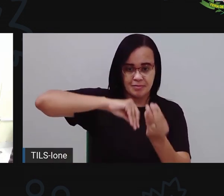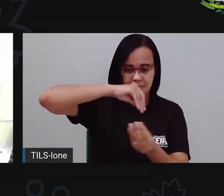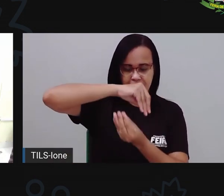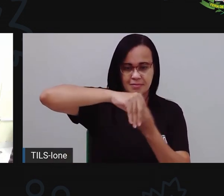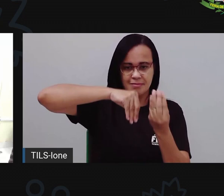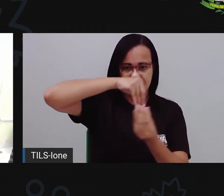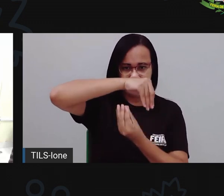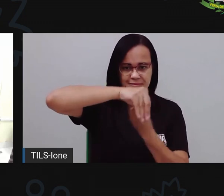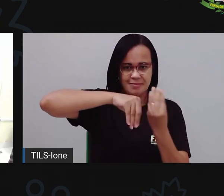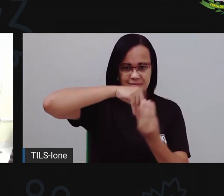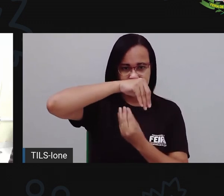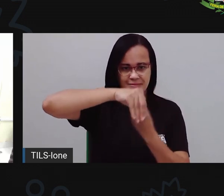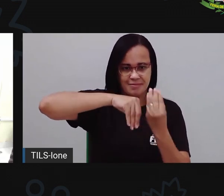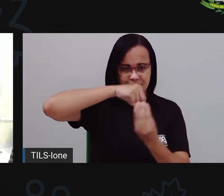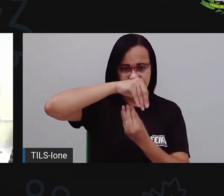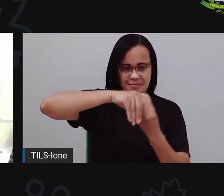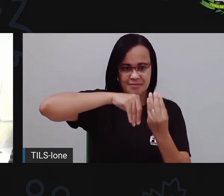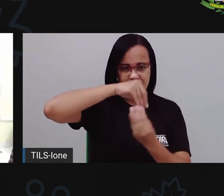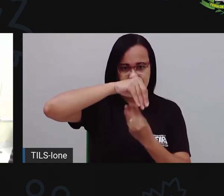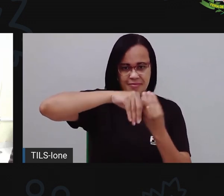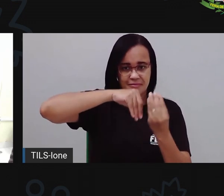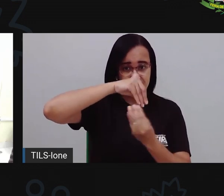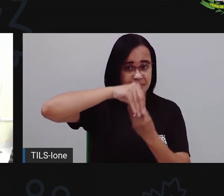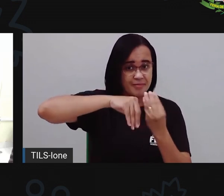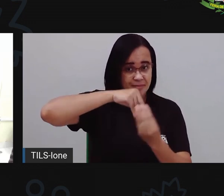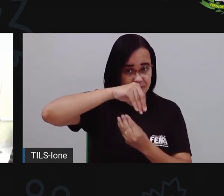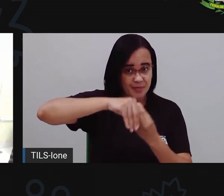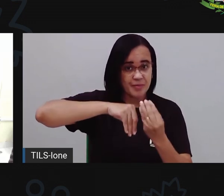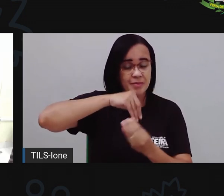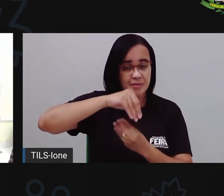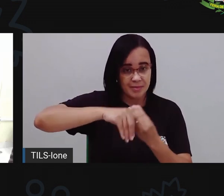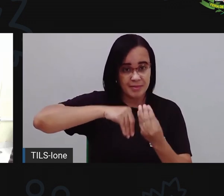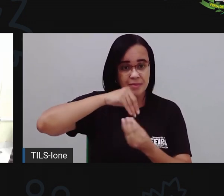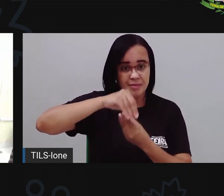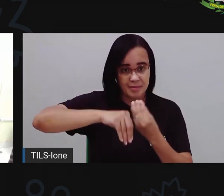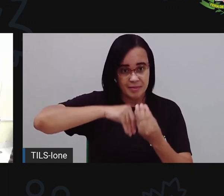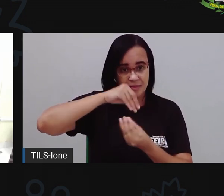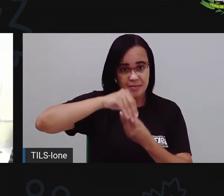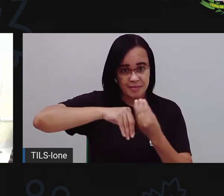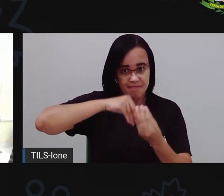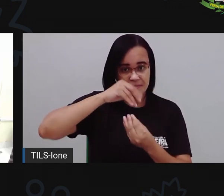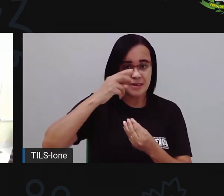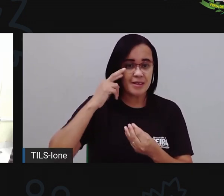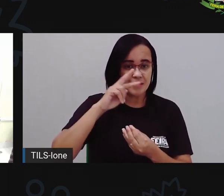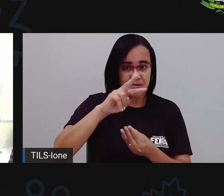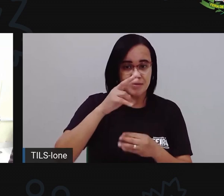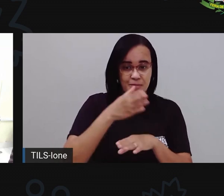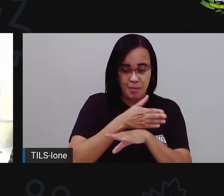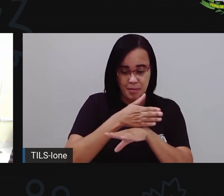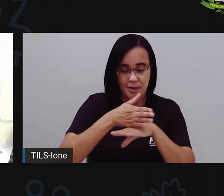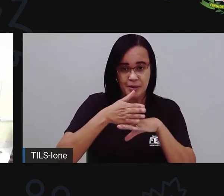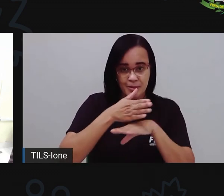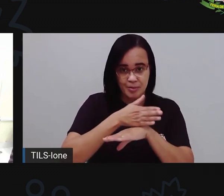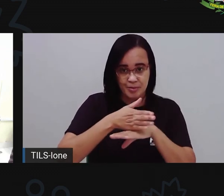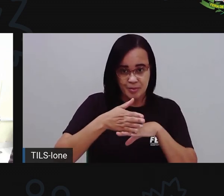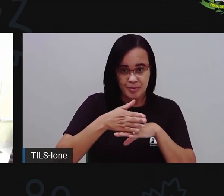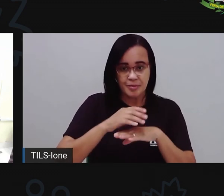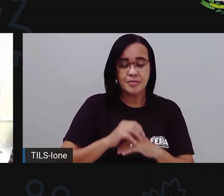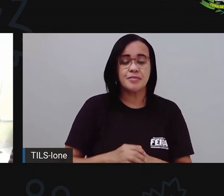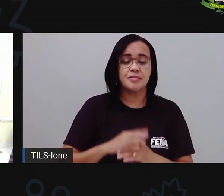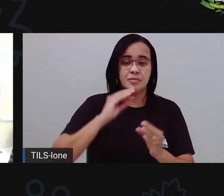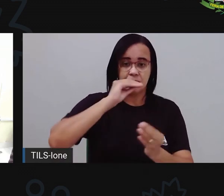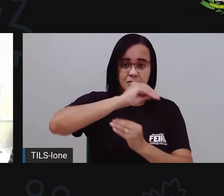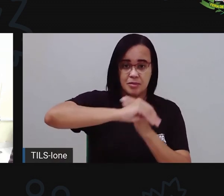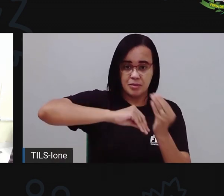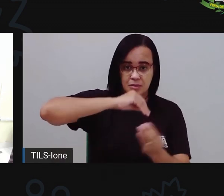Coloquei o branco. Não vai dar pra vocês verem, mas eu vou mostrar mesmo assim. Tá aqui o branco, ó. O branco. E